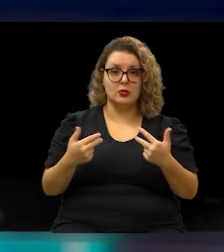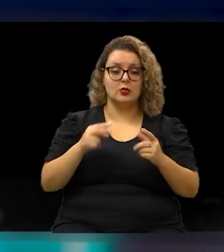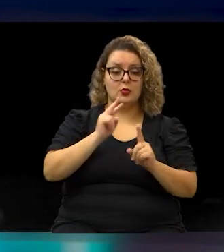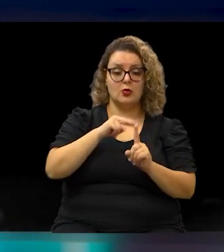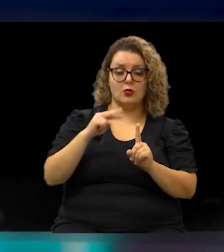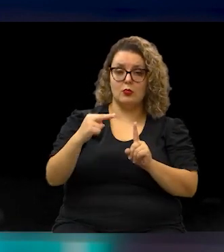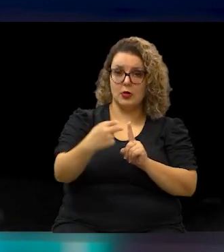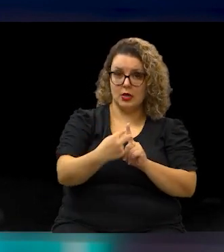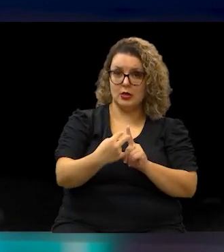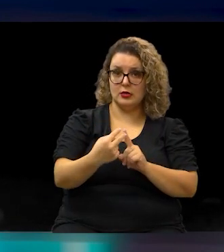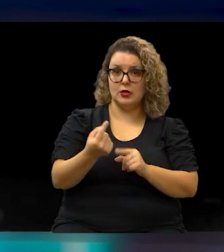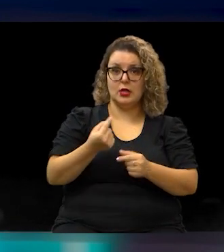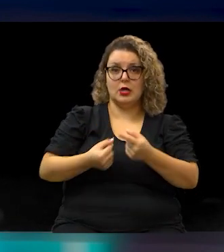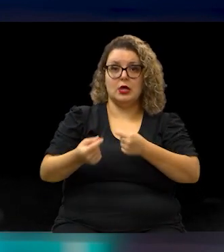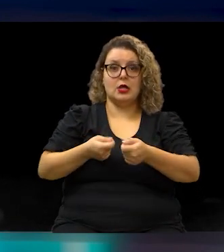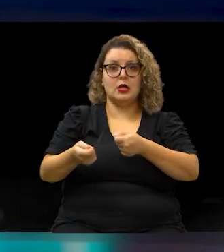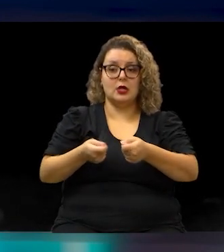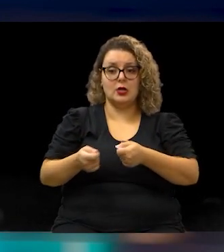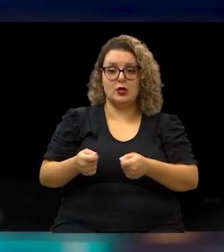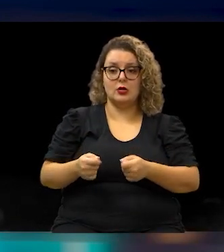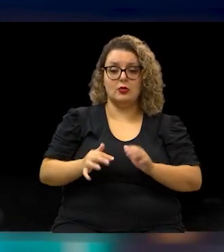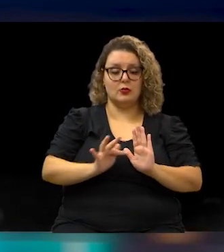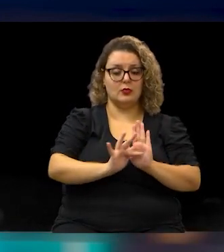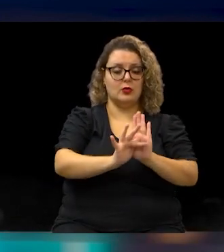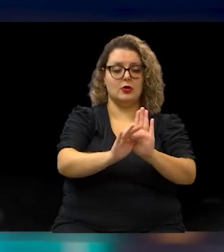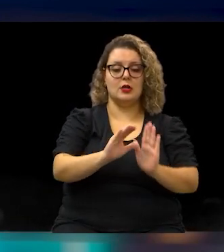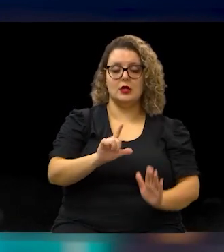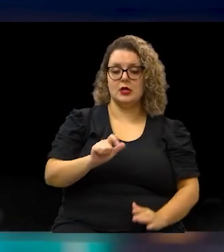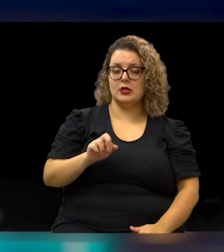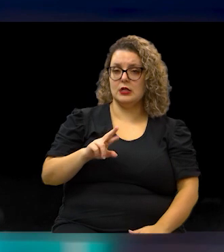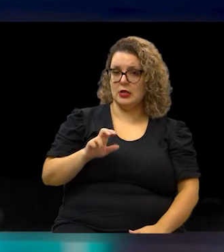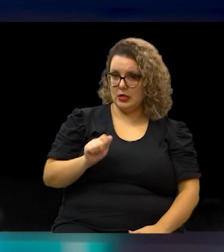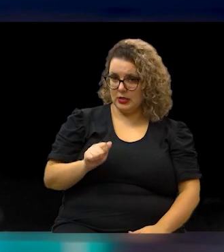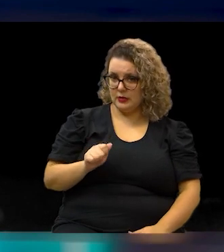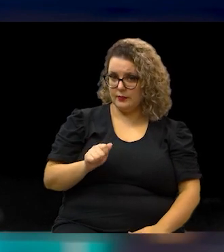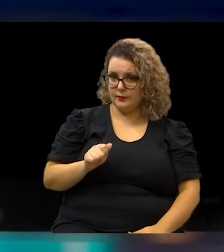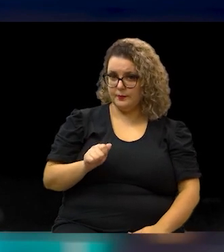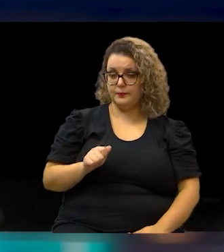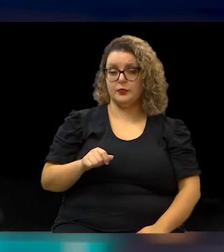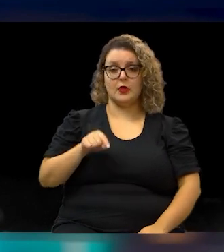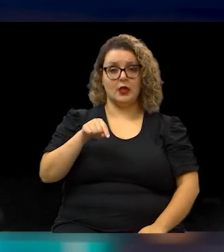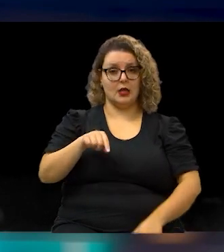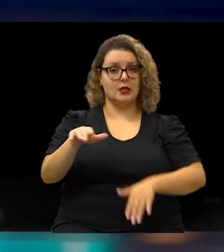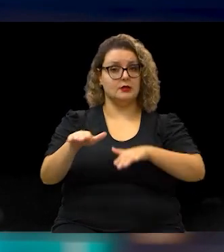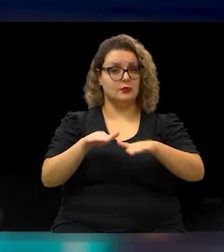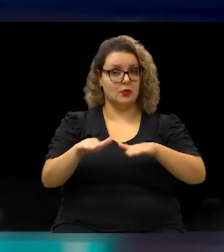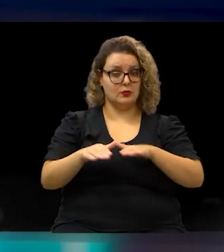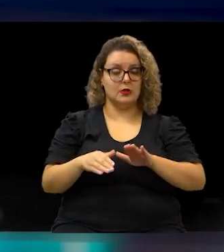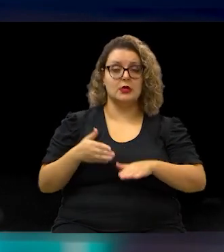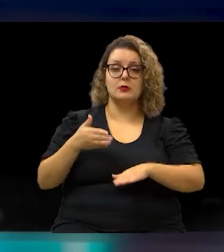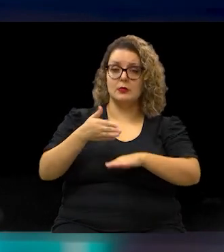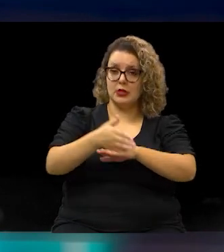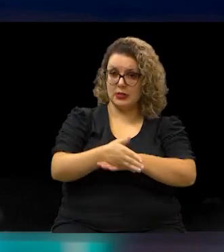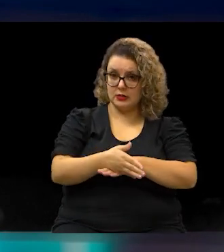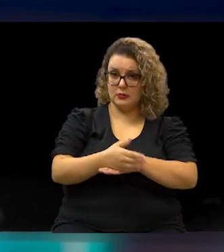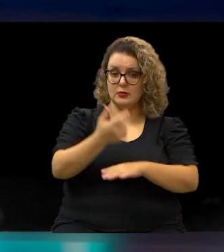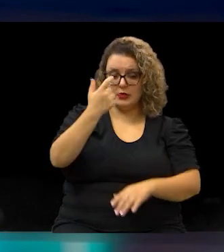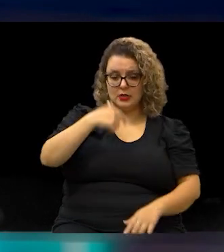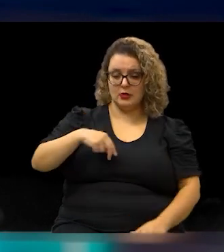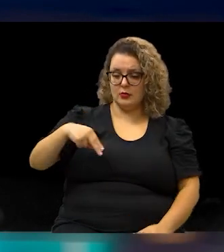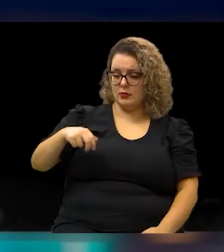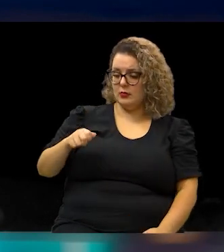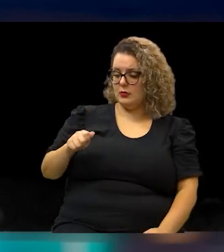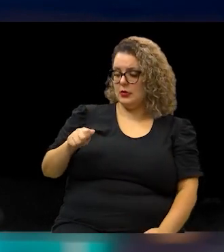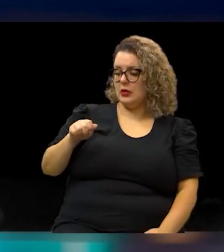de vista da economia de Francisco e Clara. Esse movimento que nós participamos, eu, Ana Oco,